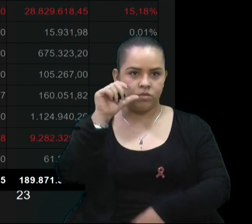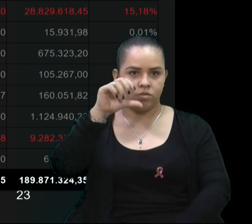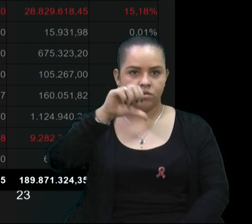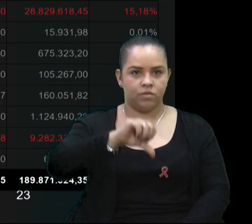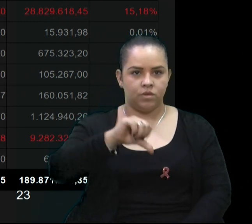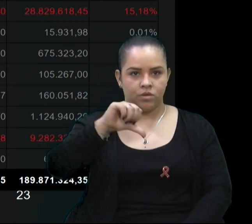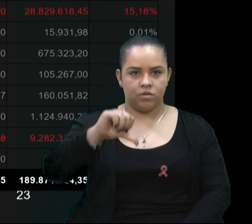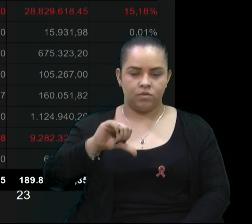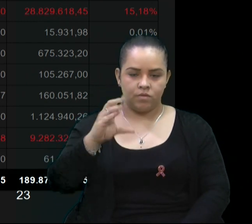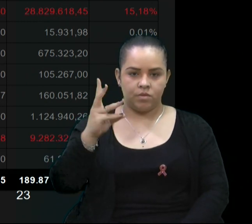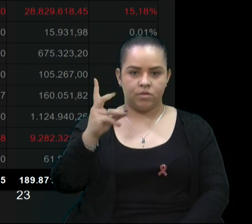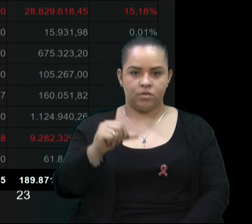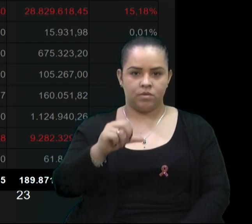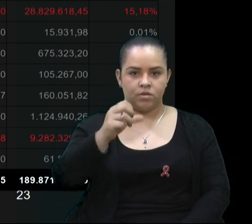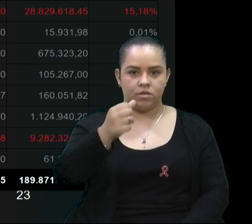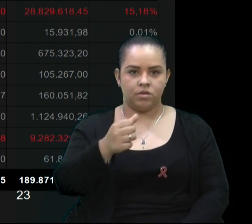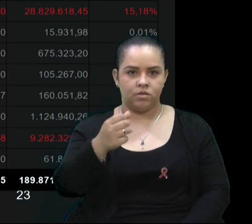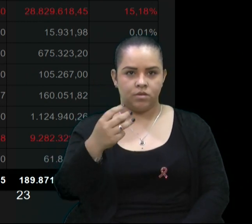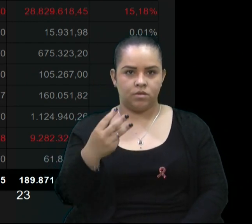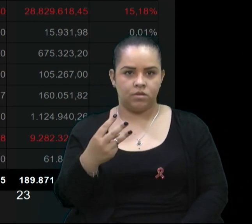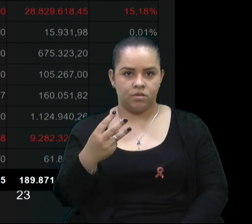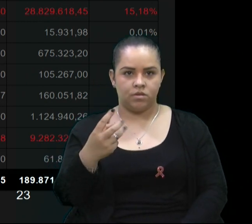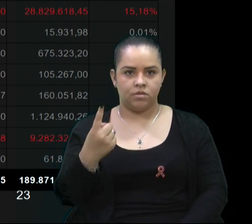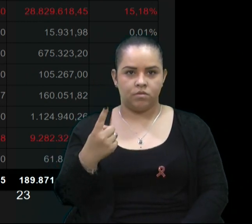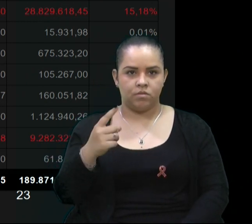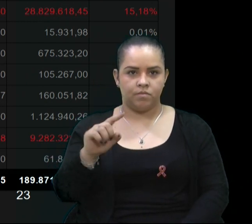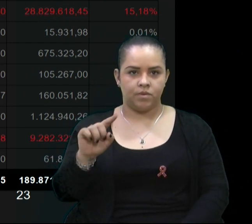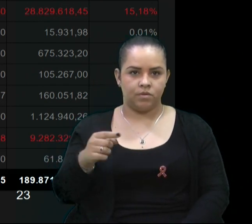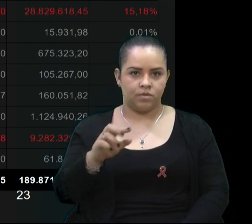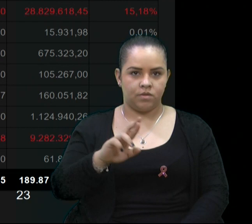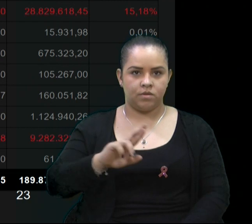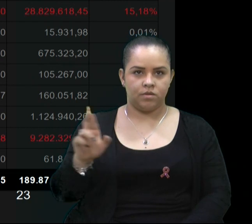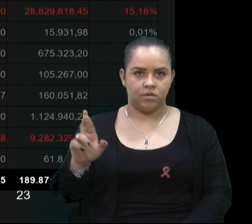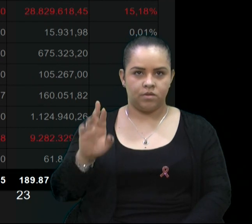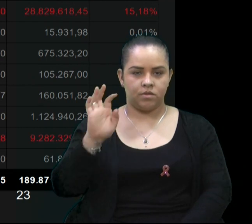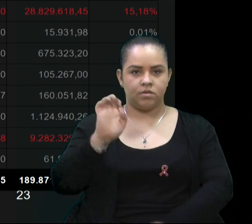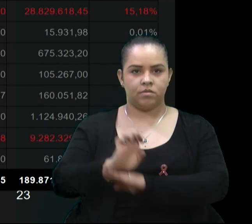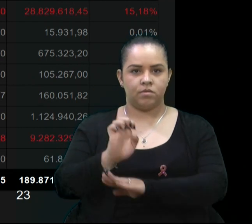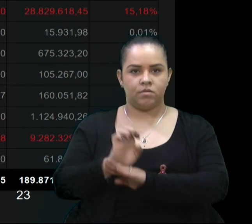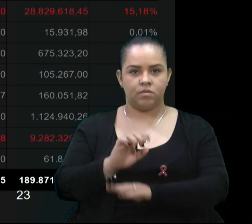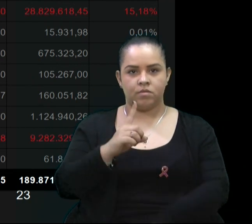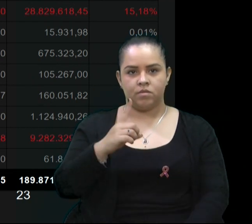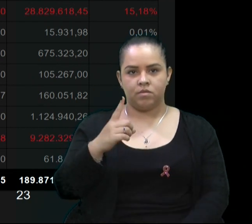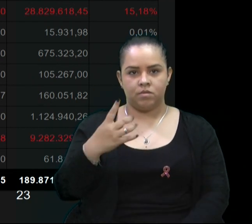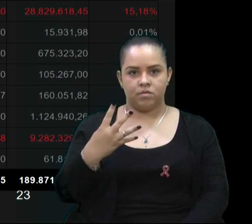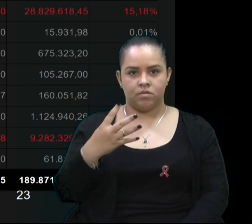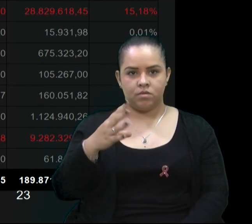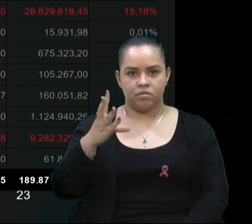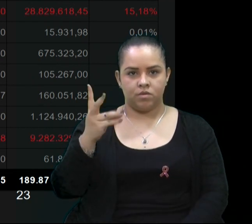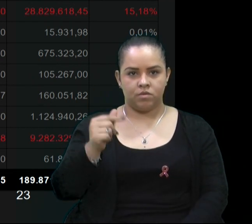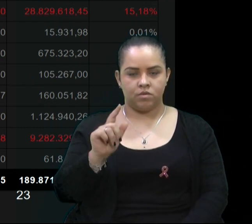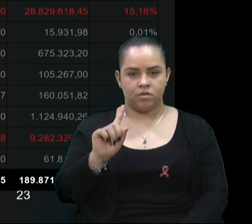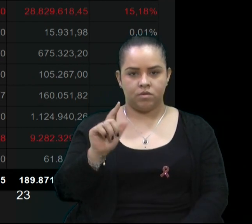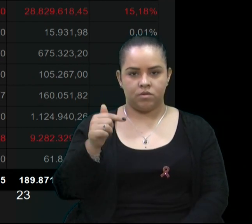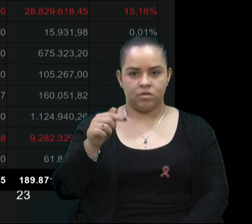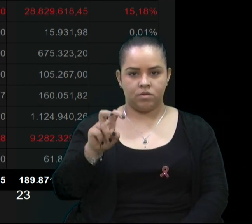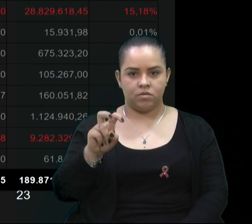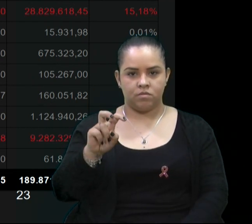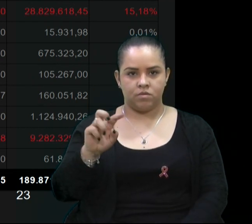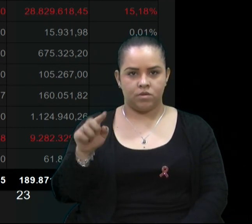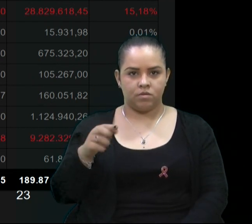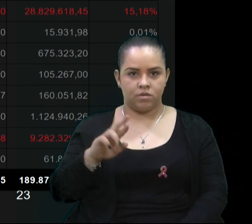.631.000,00, esfera estadual, R$ 14.175.000,00,